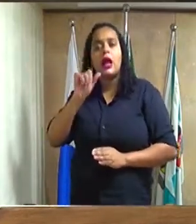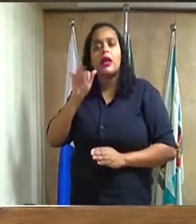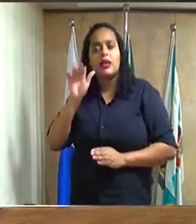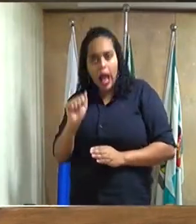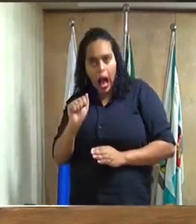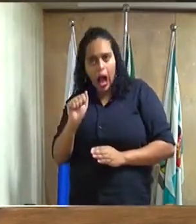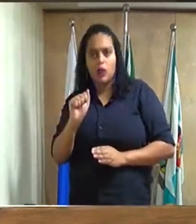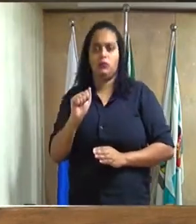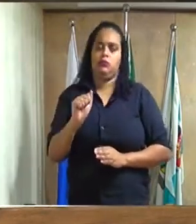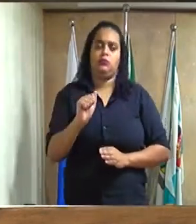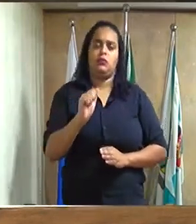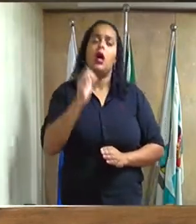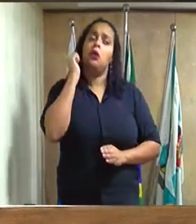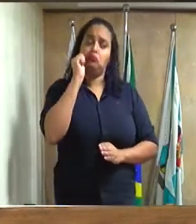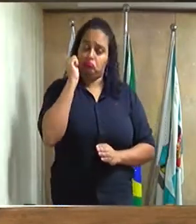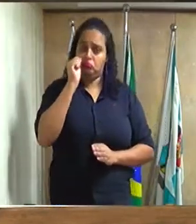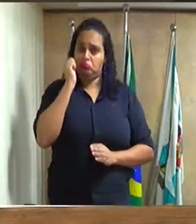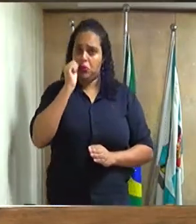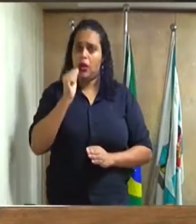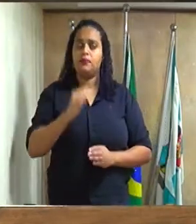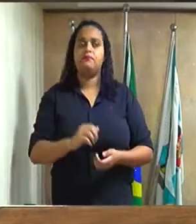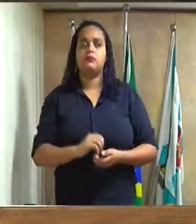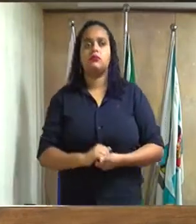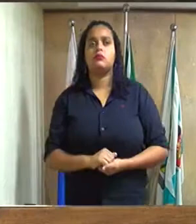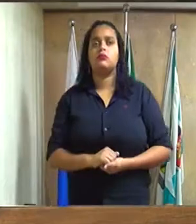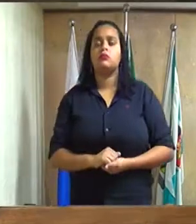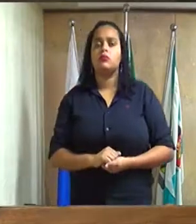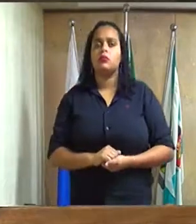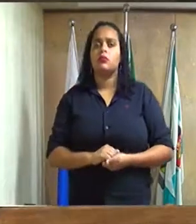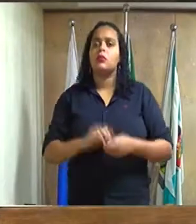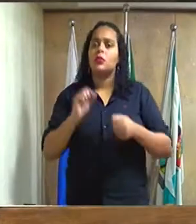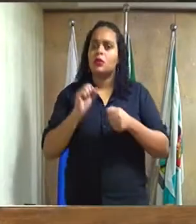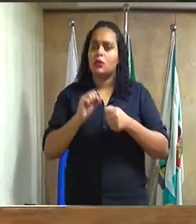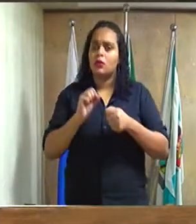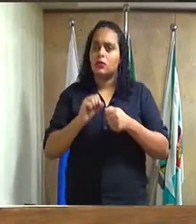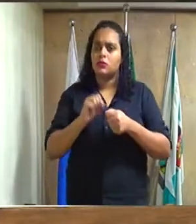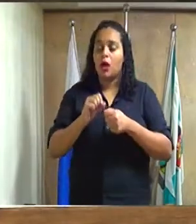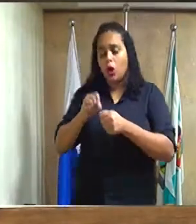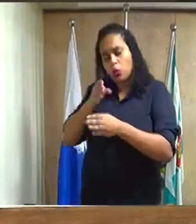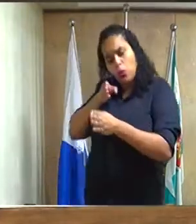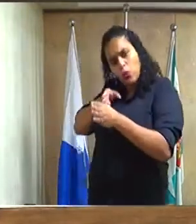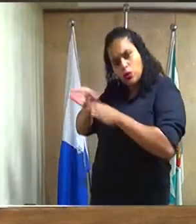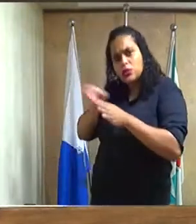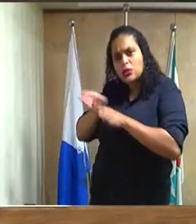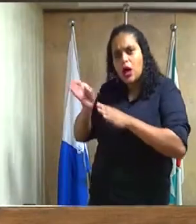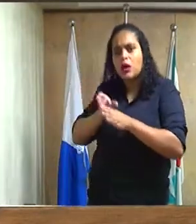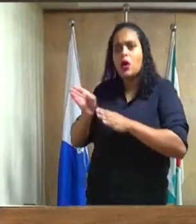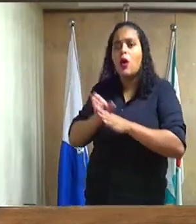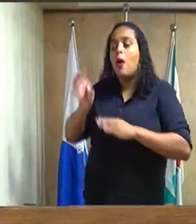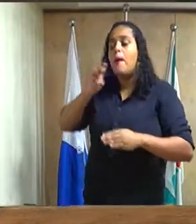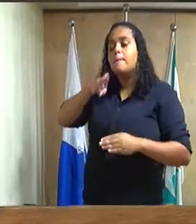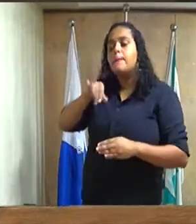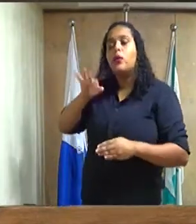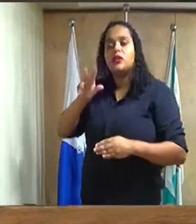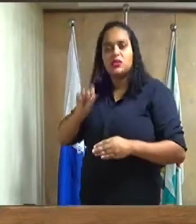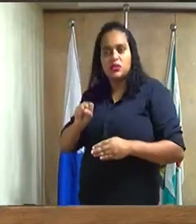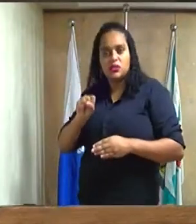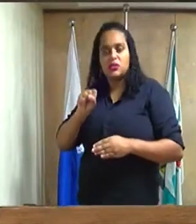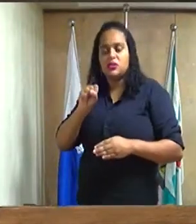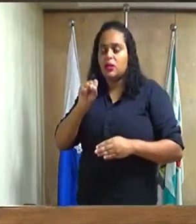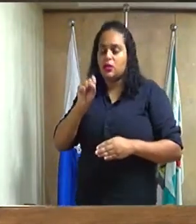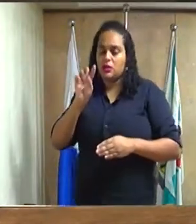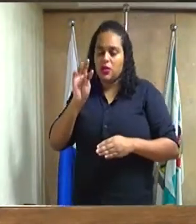Essa conselheira, ela que é do Conselho Municipal de Cultura do nosso município,